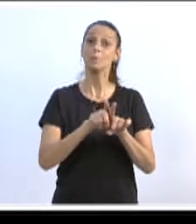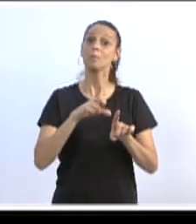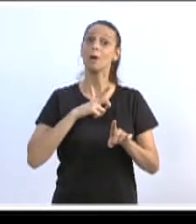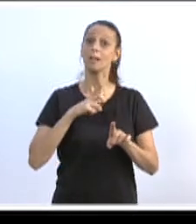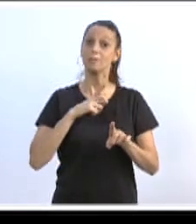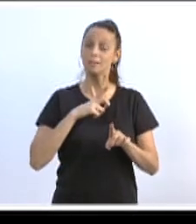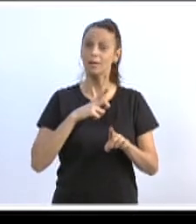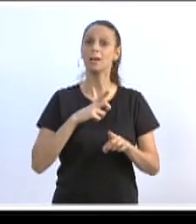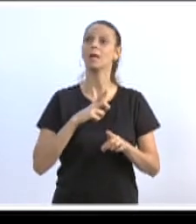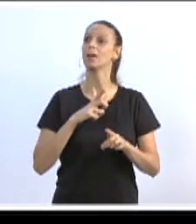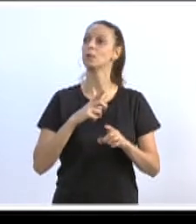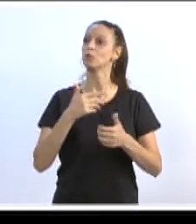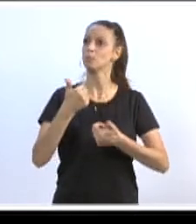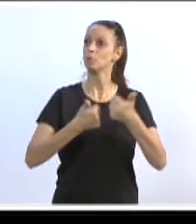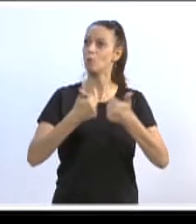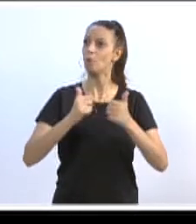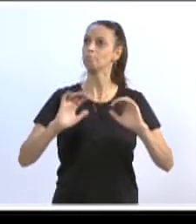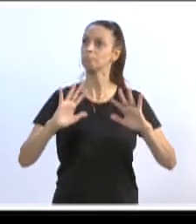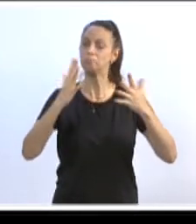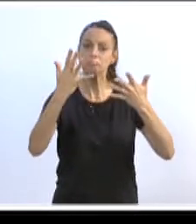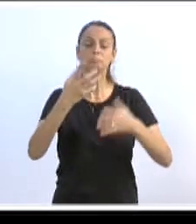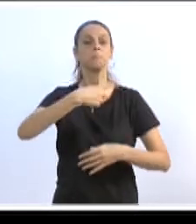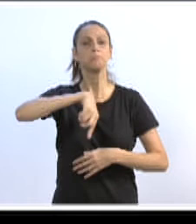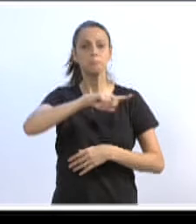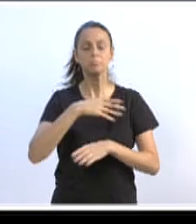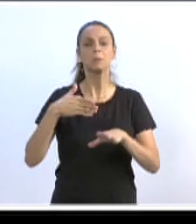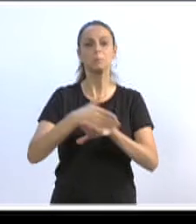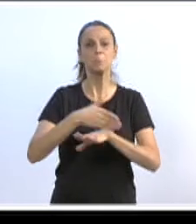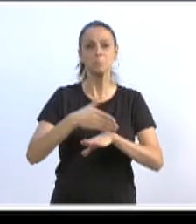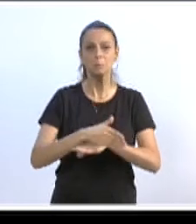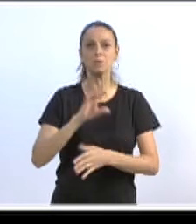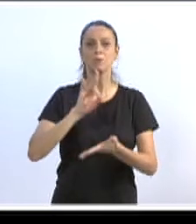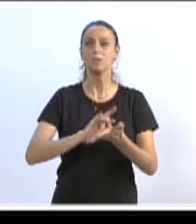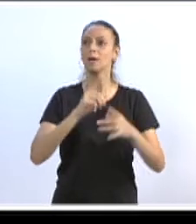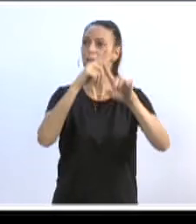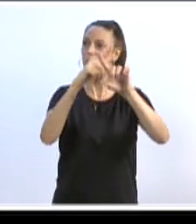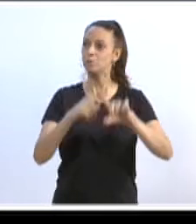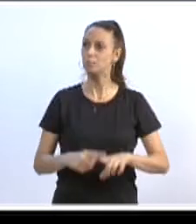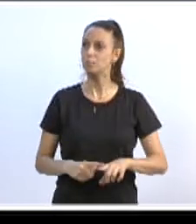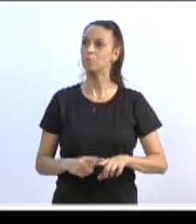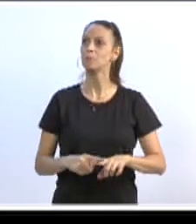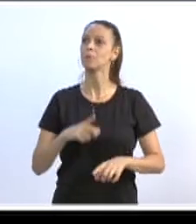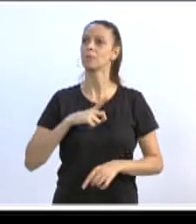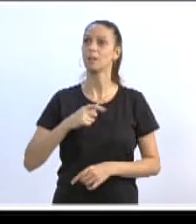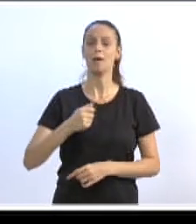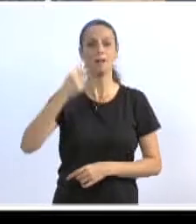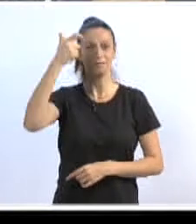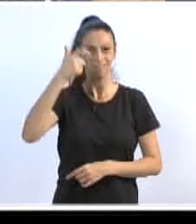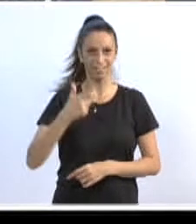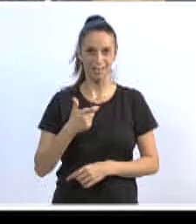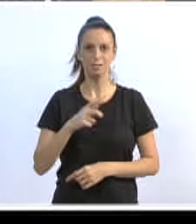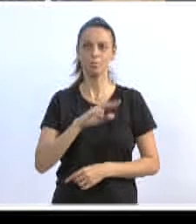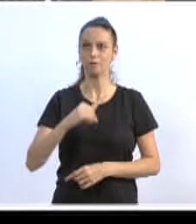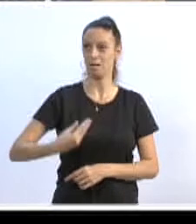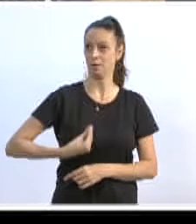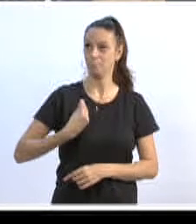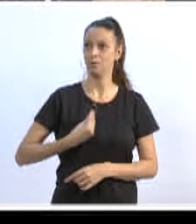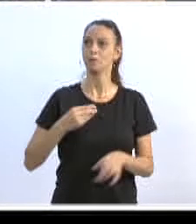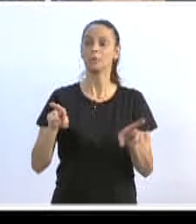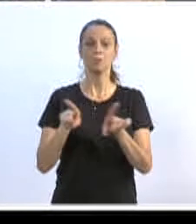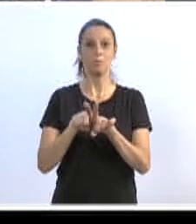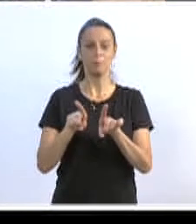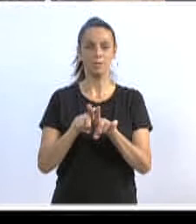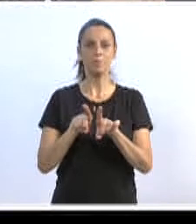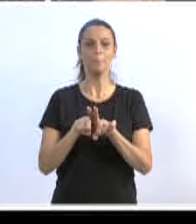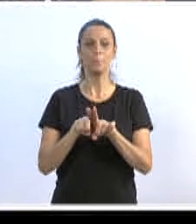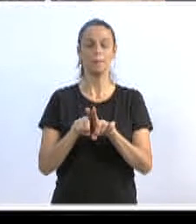Nova Aurora, que é importante a presença de vocês. Veteranos do Nova Aurora contra amigos do Cocito. Atlético Paranaense estará presente lá no Nova Aurora